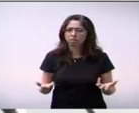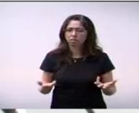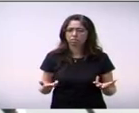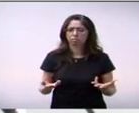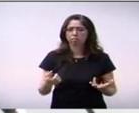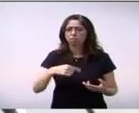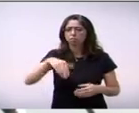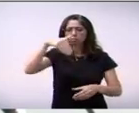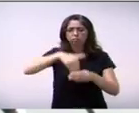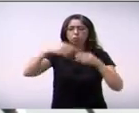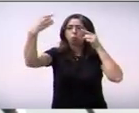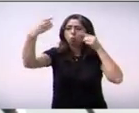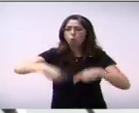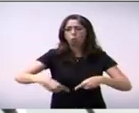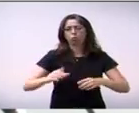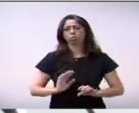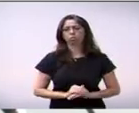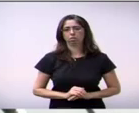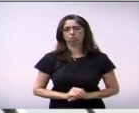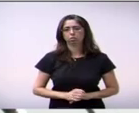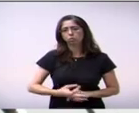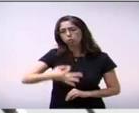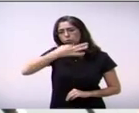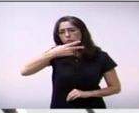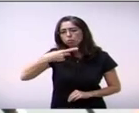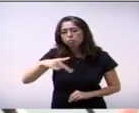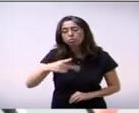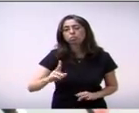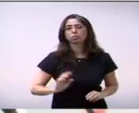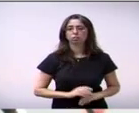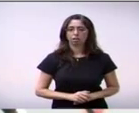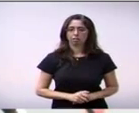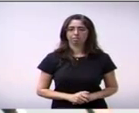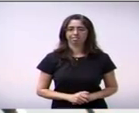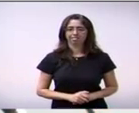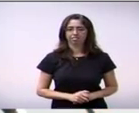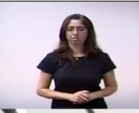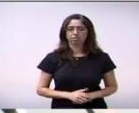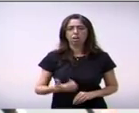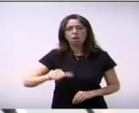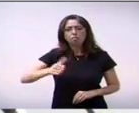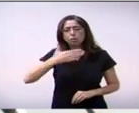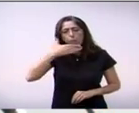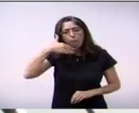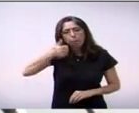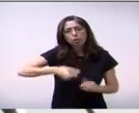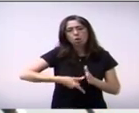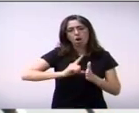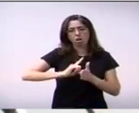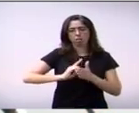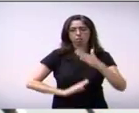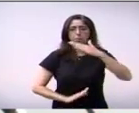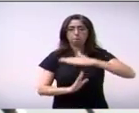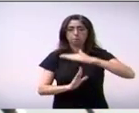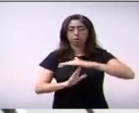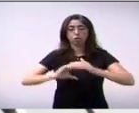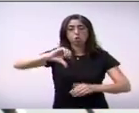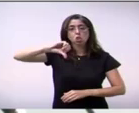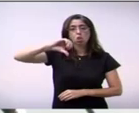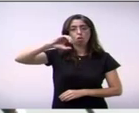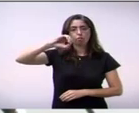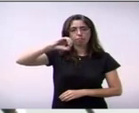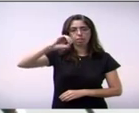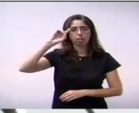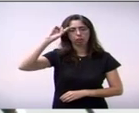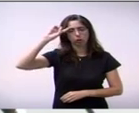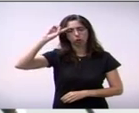vista, sendo que ele mesmo fez uma indicação para pedir no máximo prazo de 90 dias, porque essa casa não tem